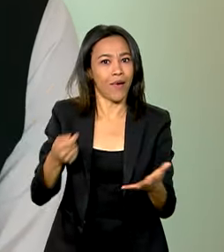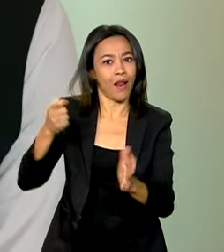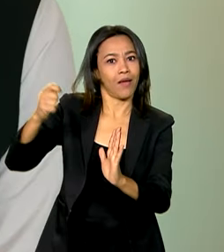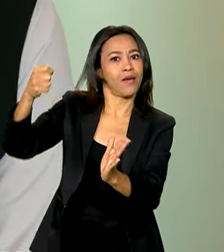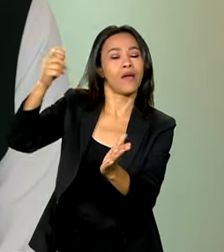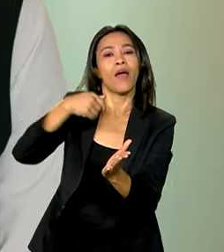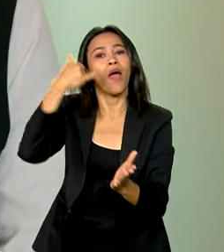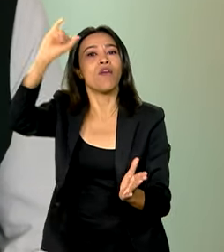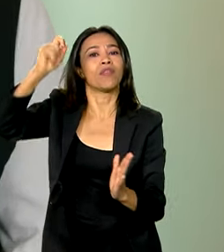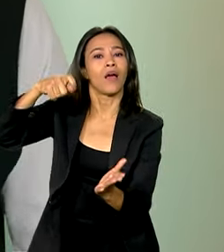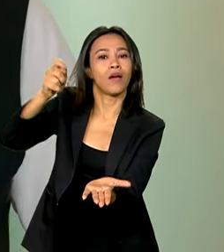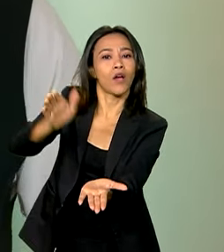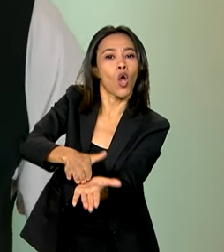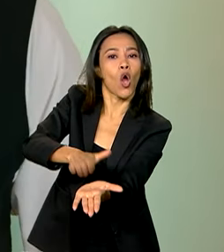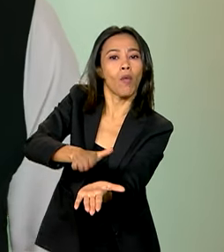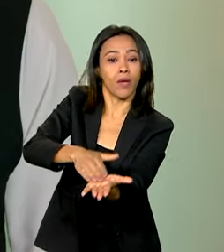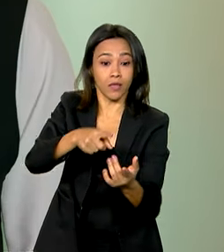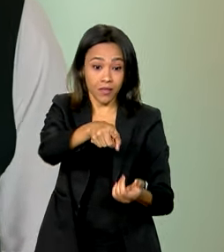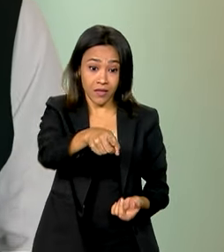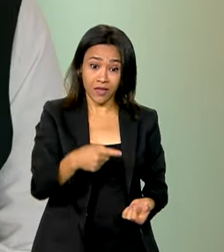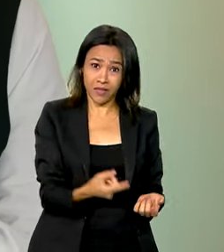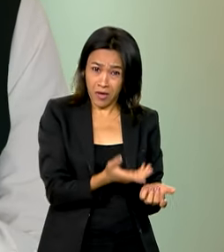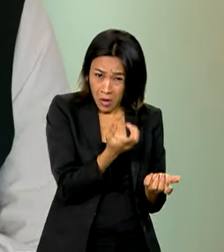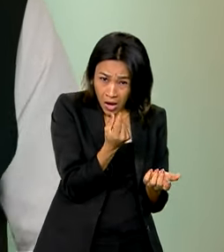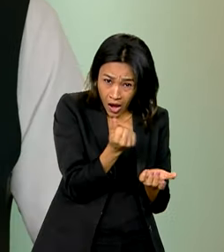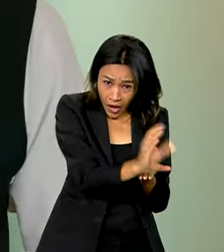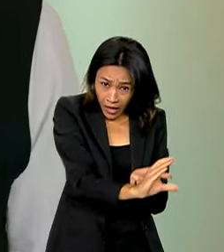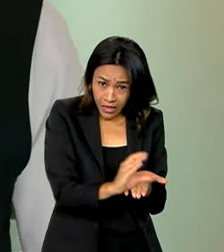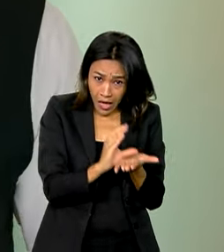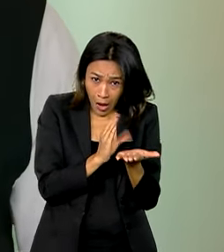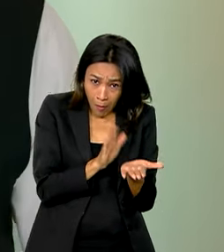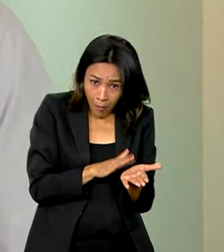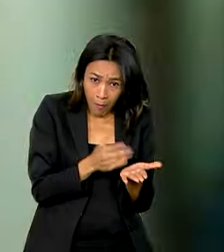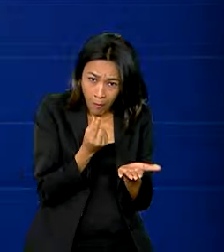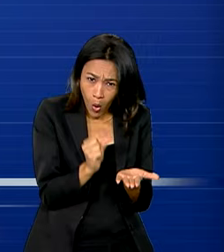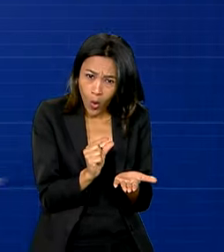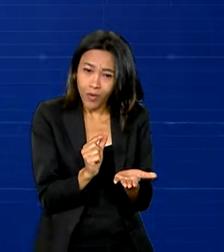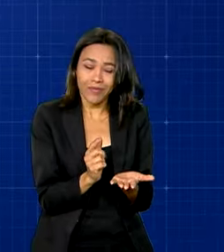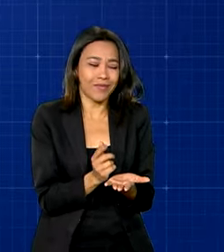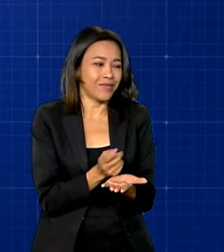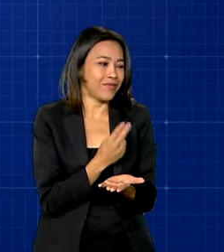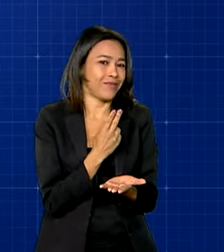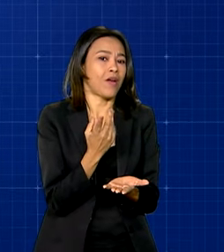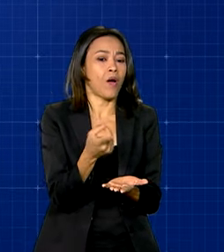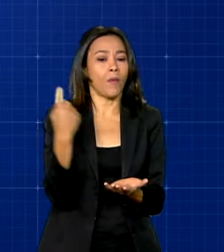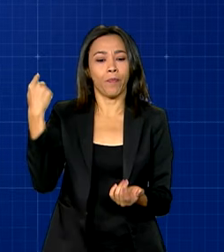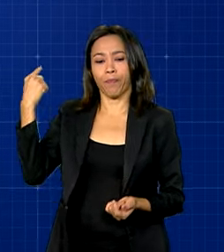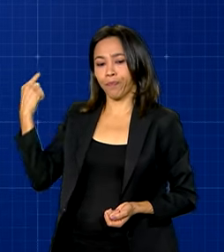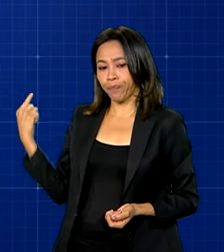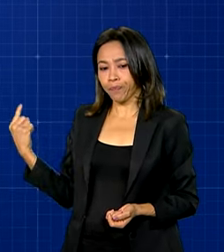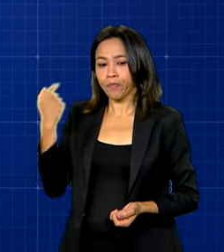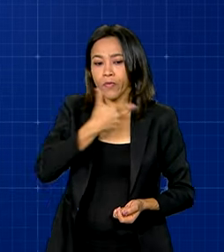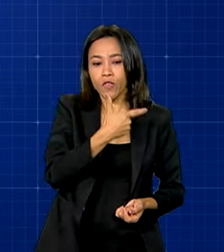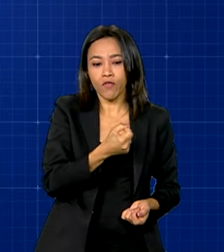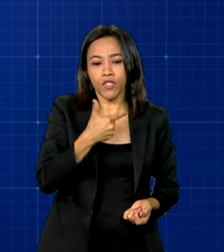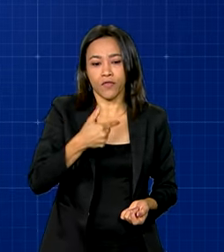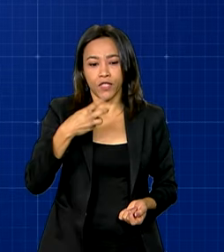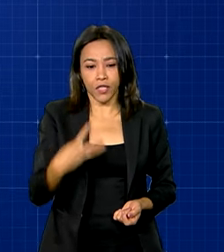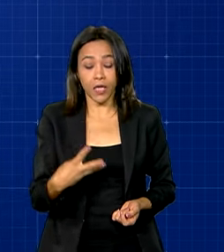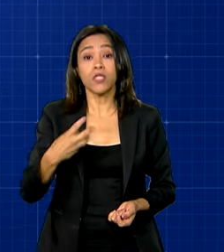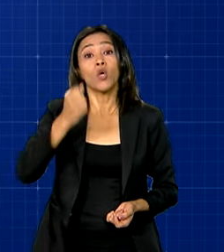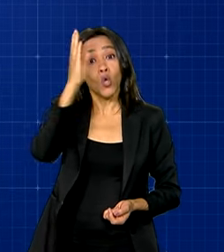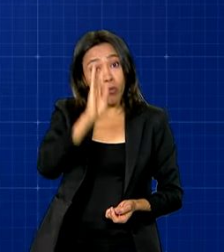taxar poucas pessoas arrecada poucos recursos. Que nada! Em 2023, o Brasil já